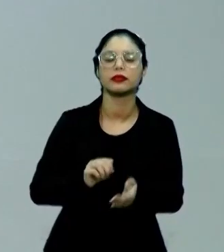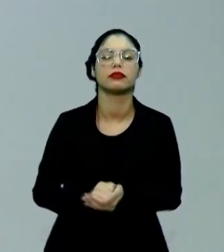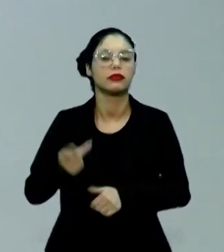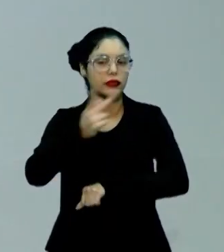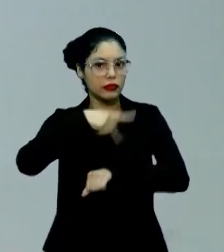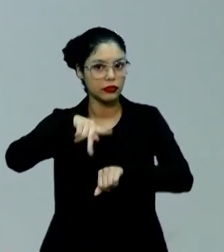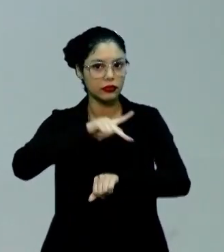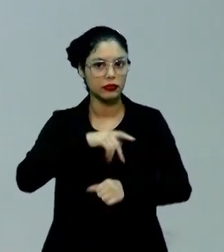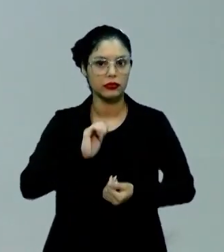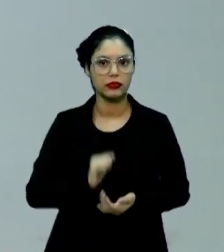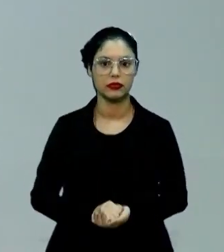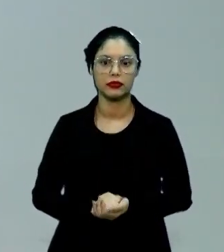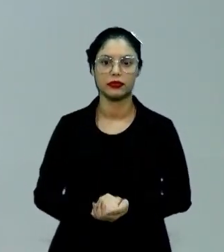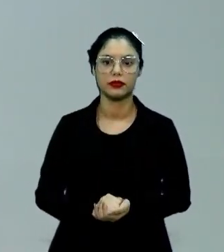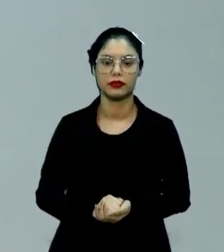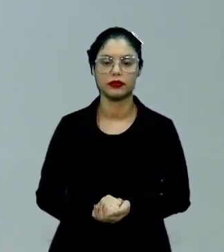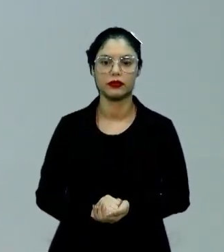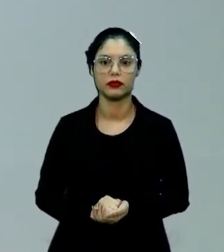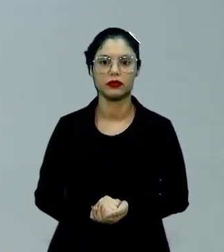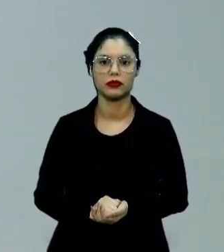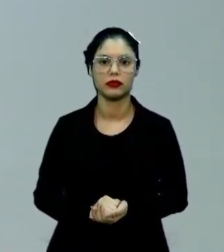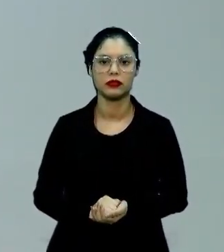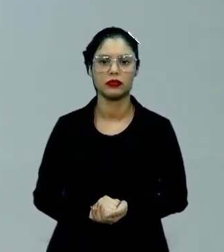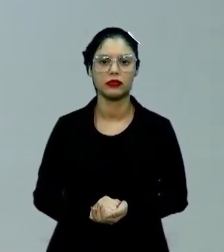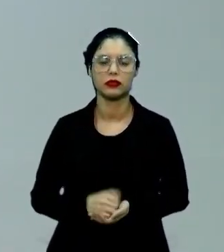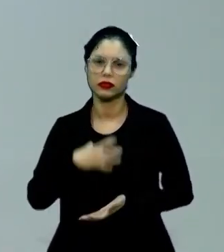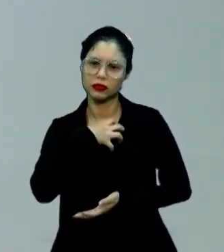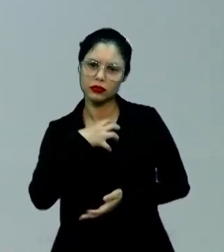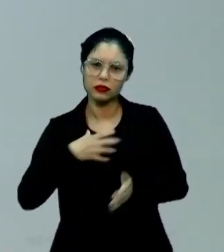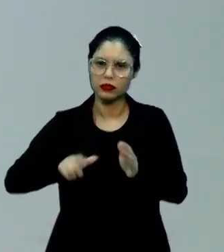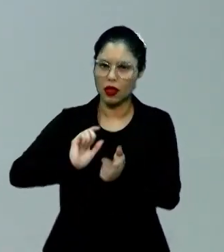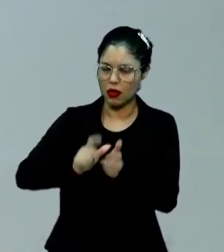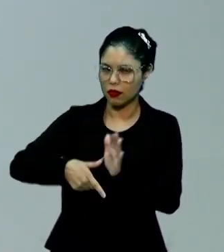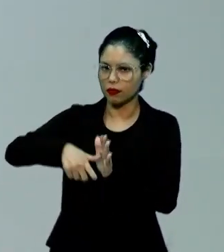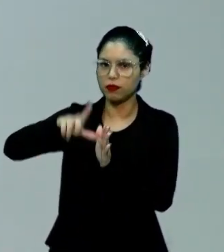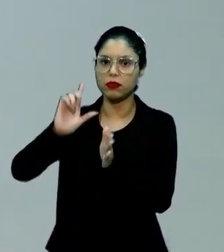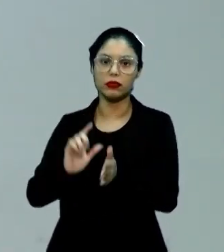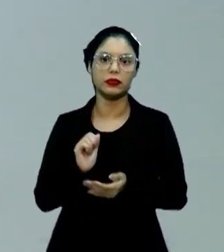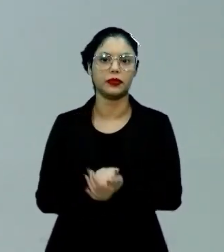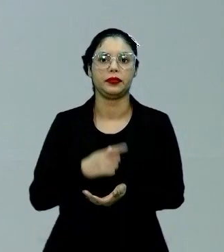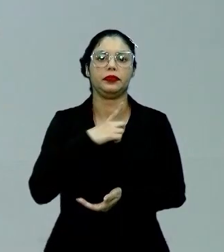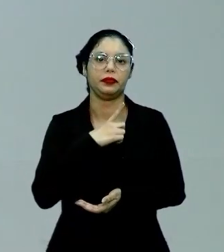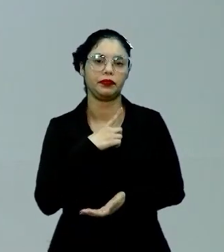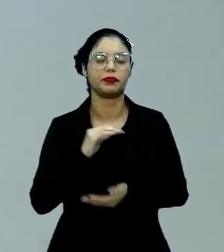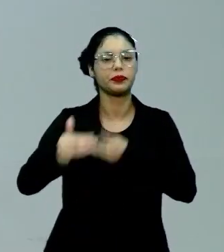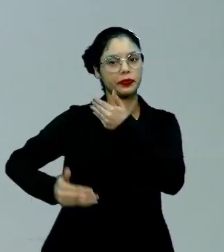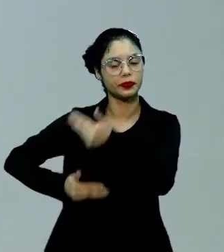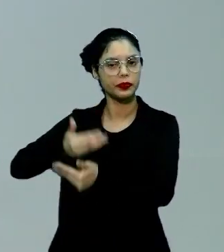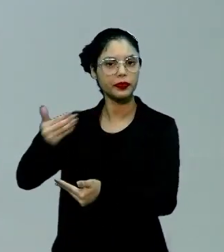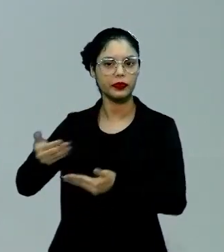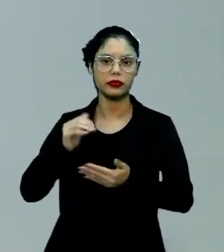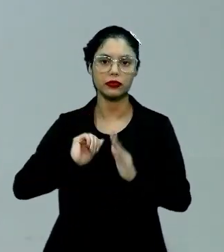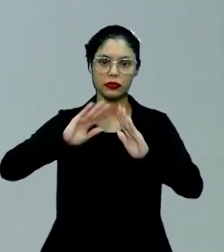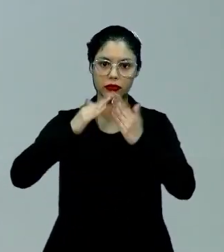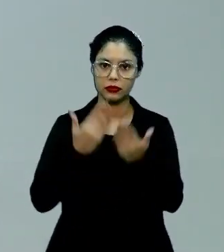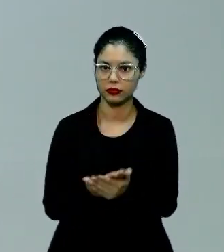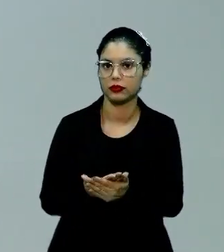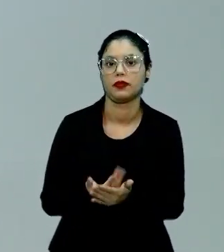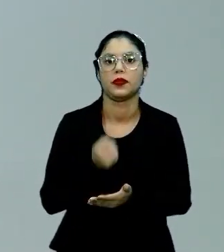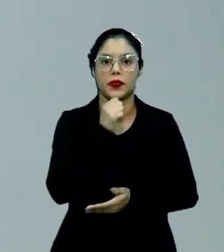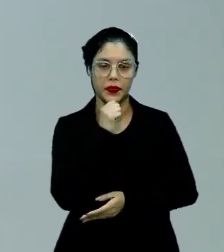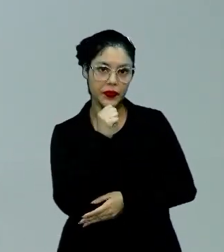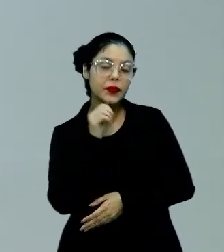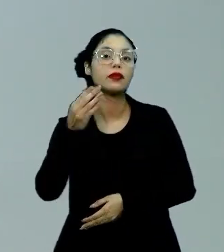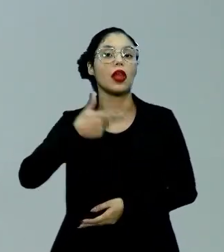país. Em um momento anterior, a gente tem o desenvolvimento dessa escola literária em